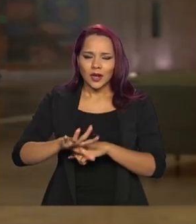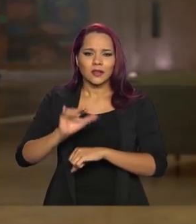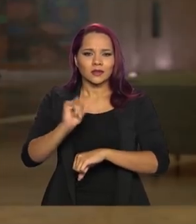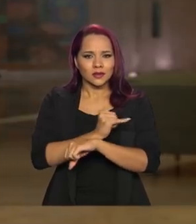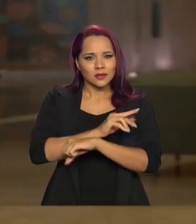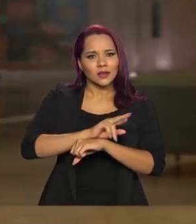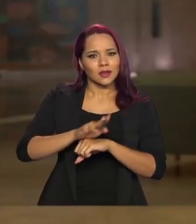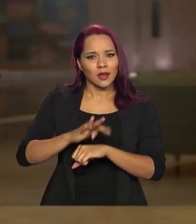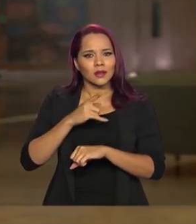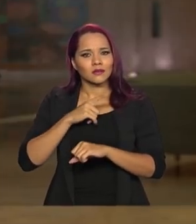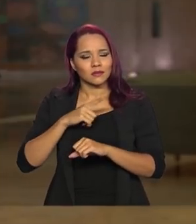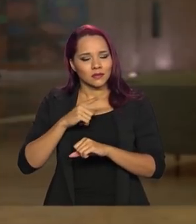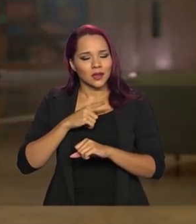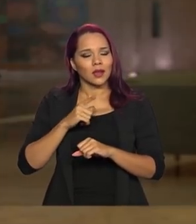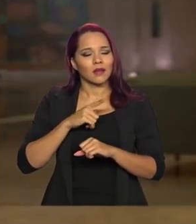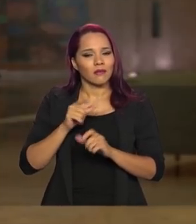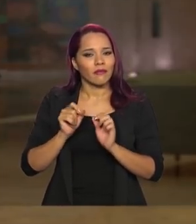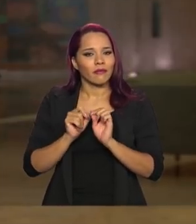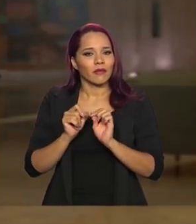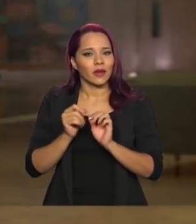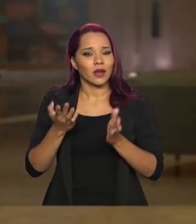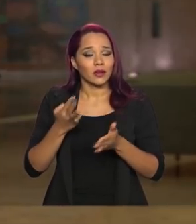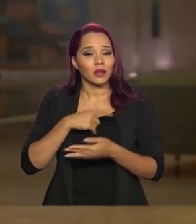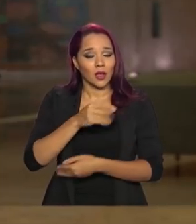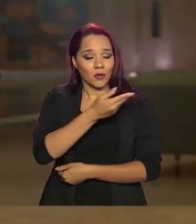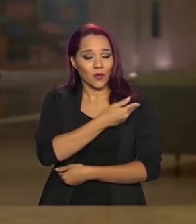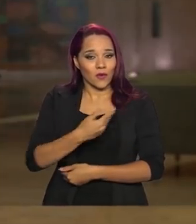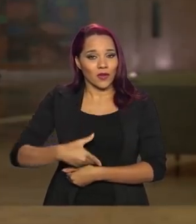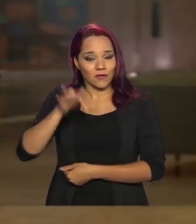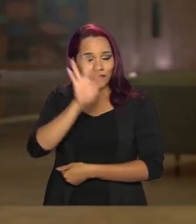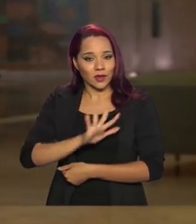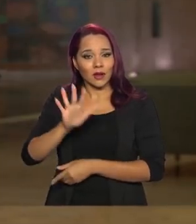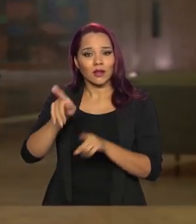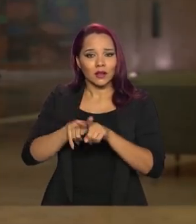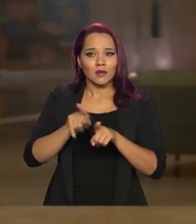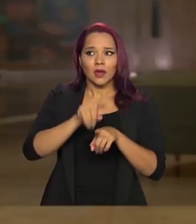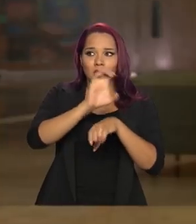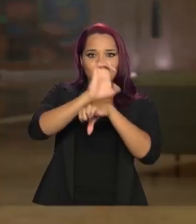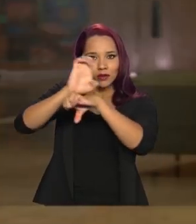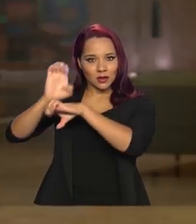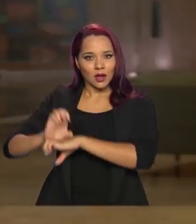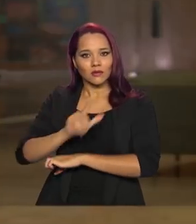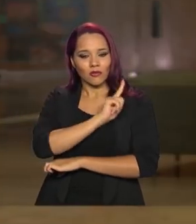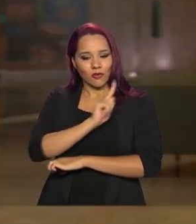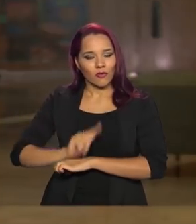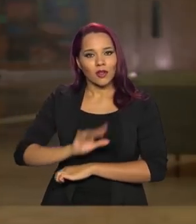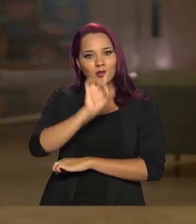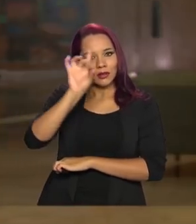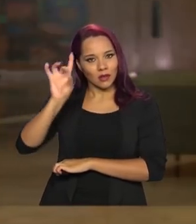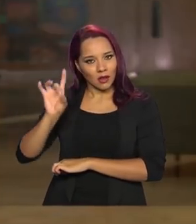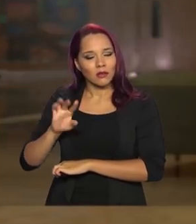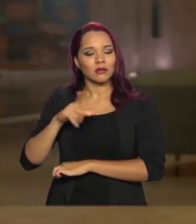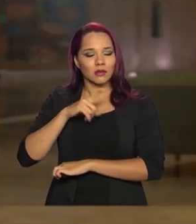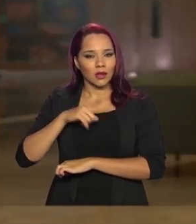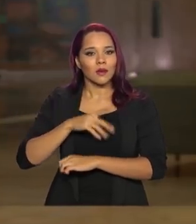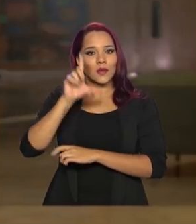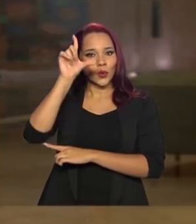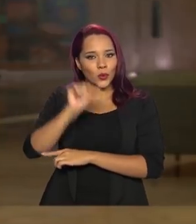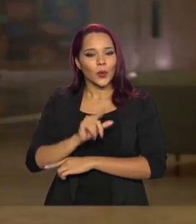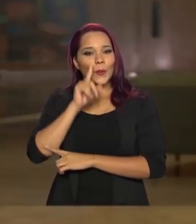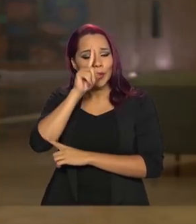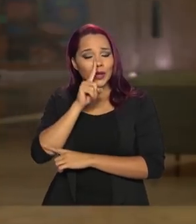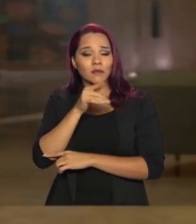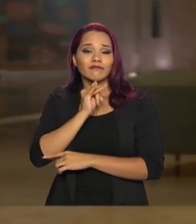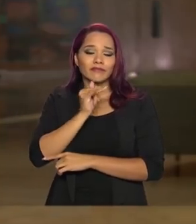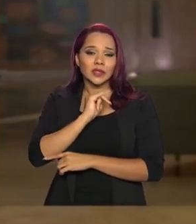sendo tomadas pelo governo federal e pelos governos estaduais para reduzir esse risco, entre eles, por exemplo,